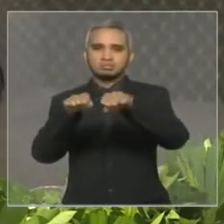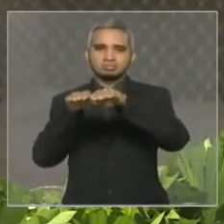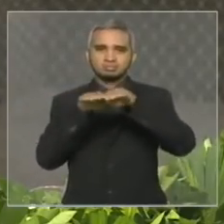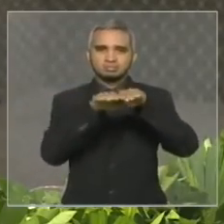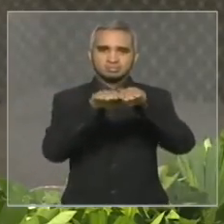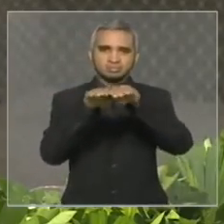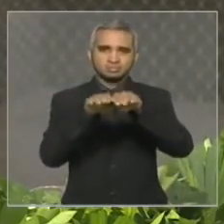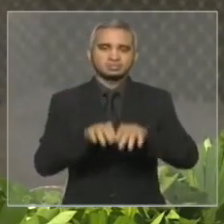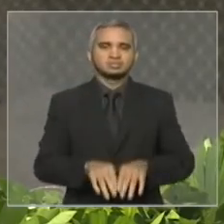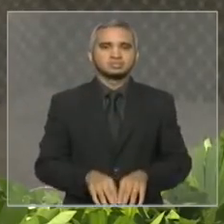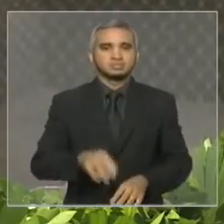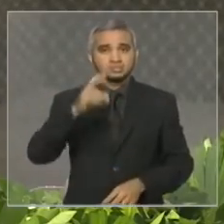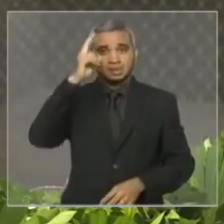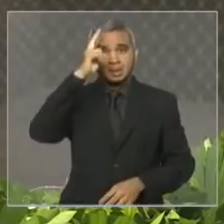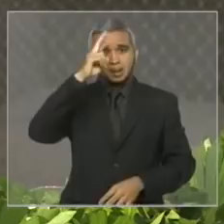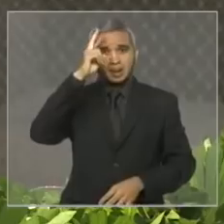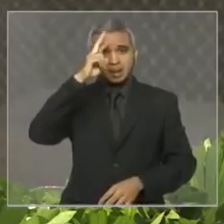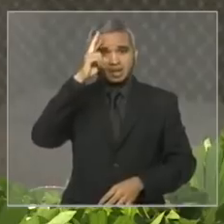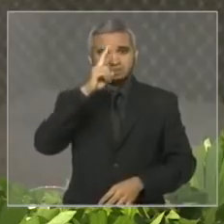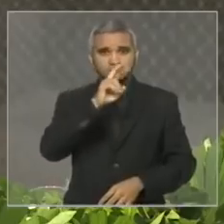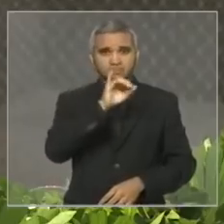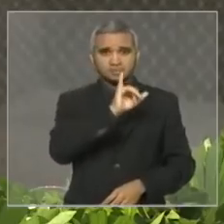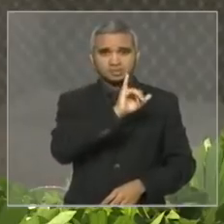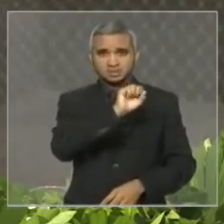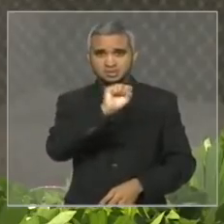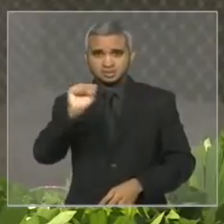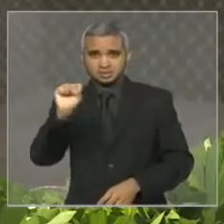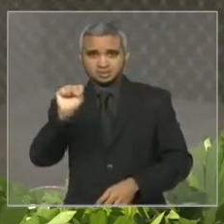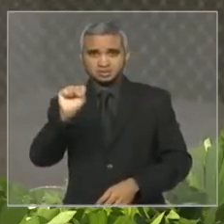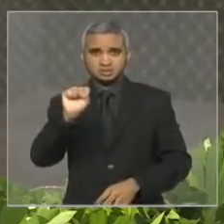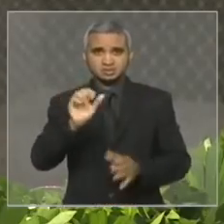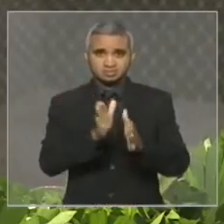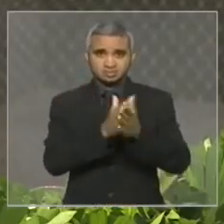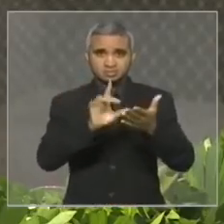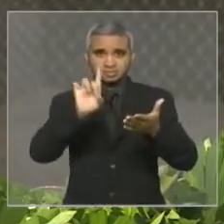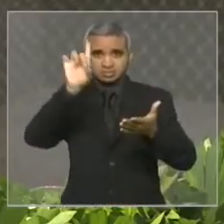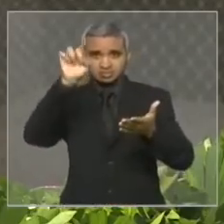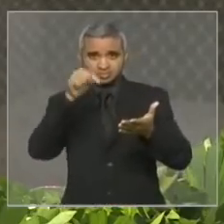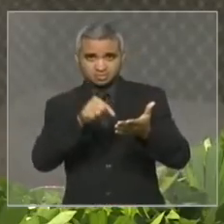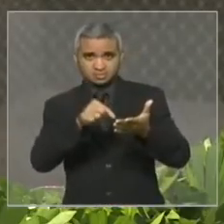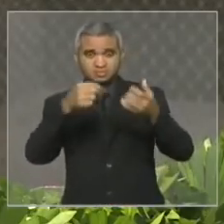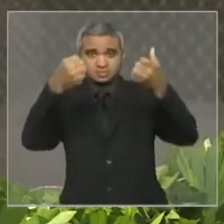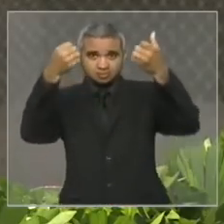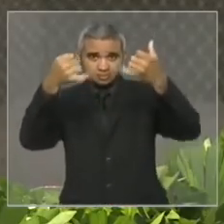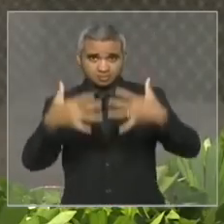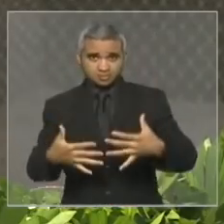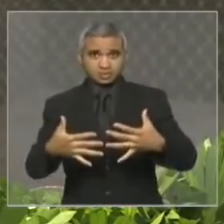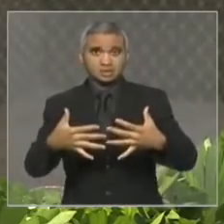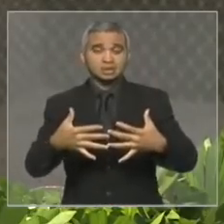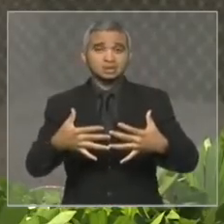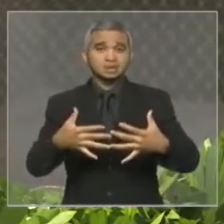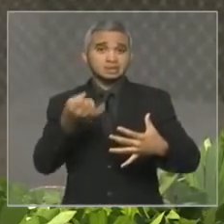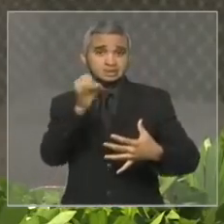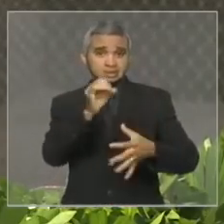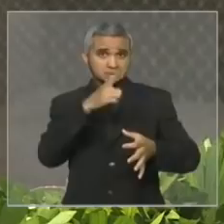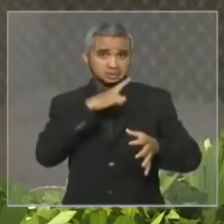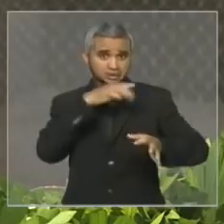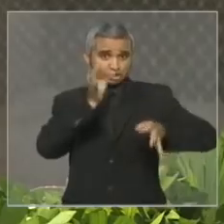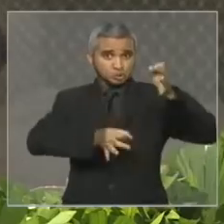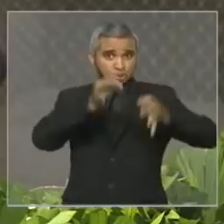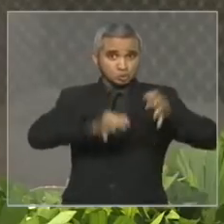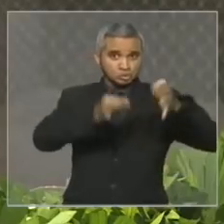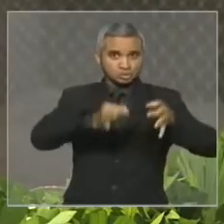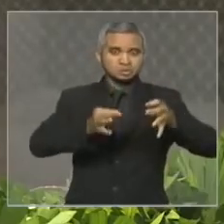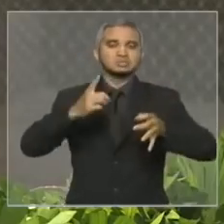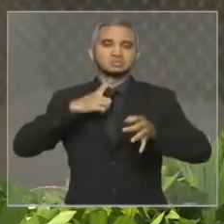Isaías o profeta bíblico que nos diz que só há paz quando há justiça todos nós queremos viver